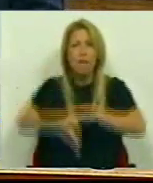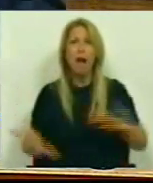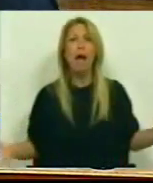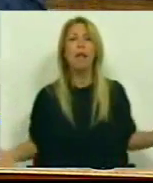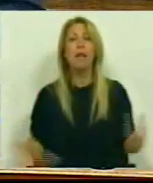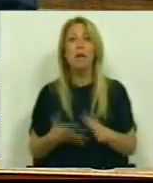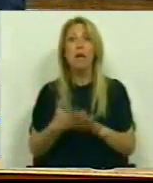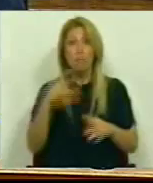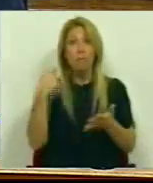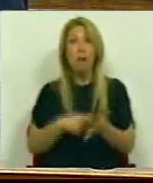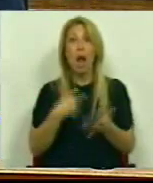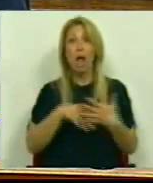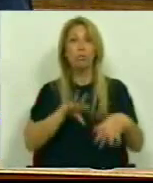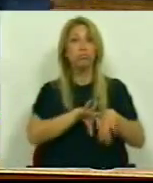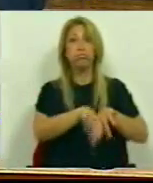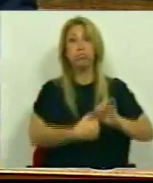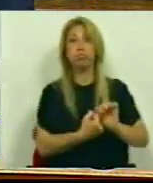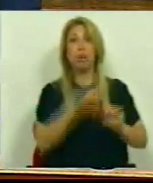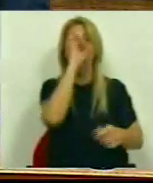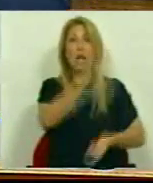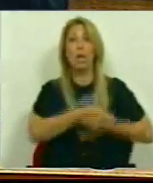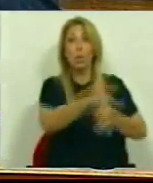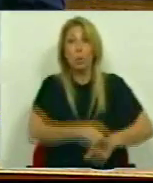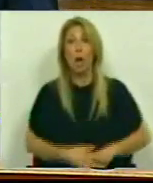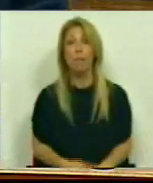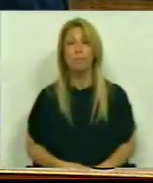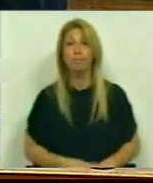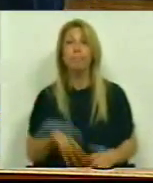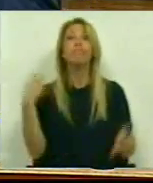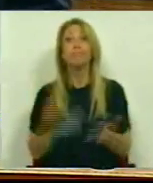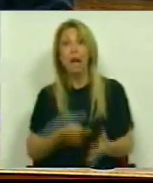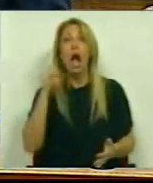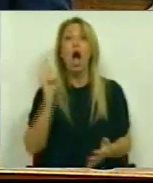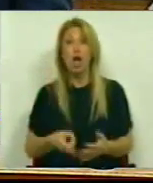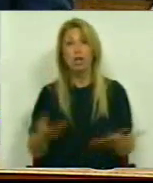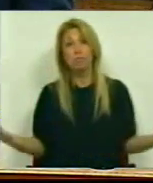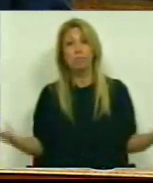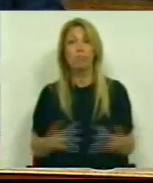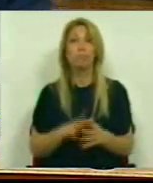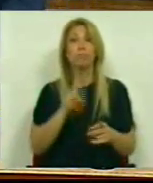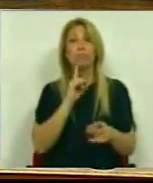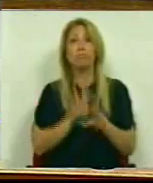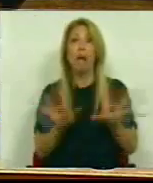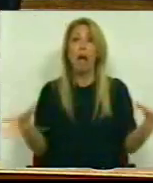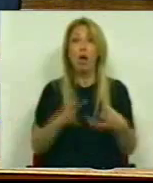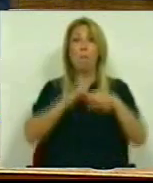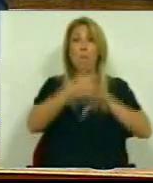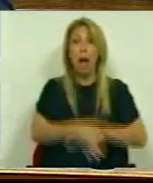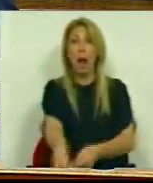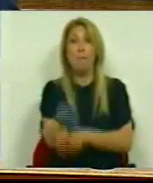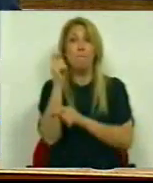destruição da nossa agricultura Pagamos com a destruição da nossa frota pesqueira Com a